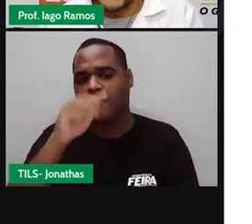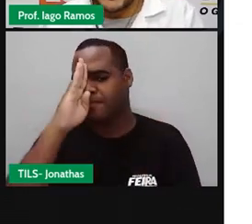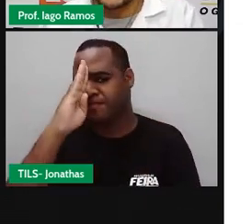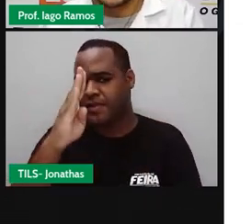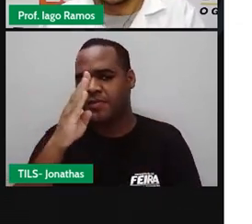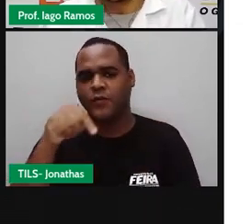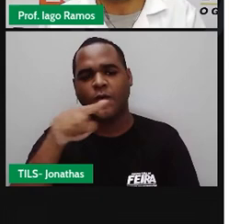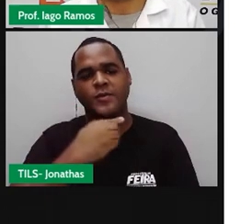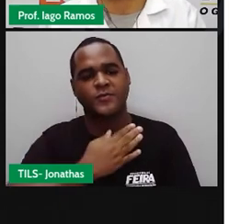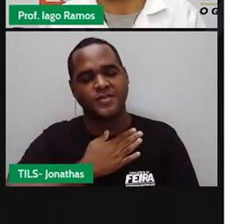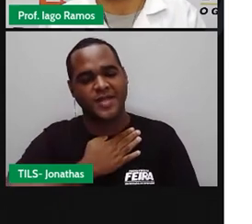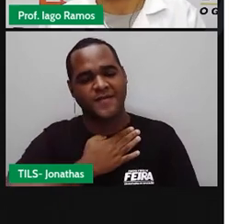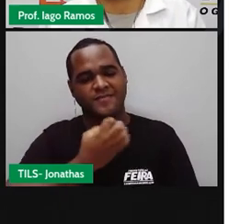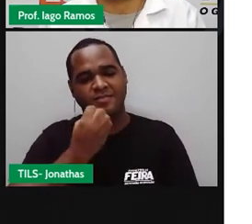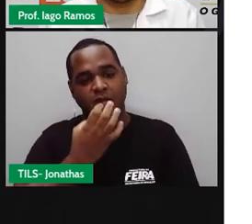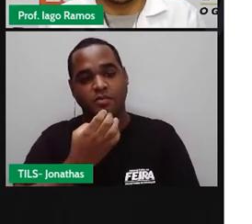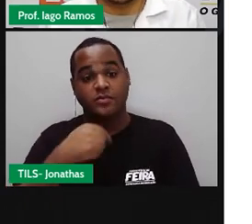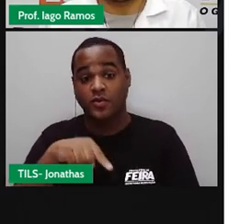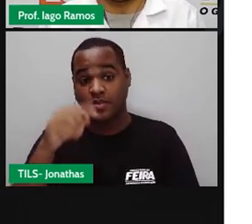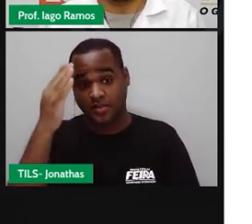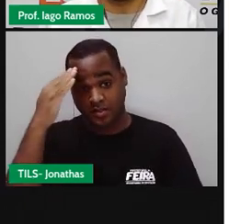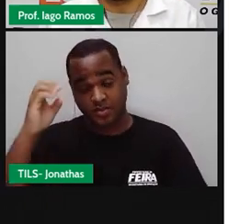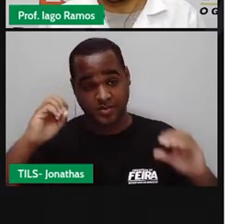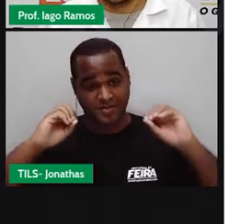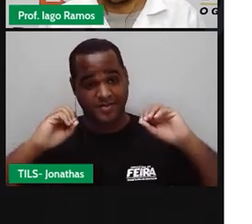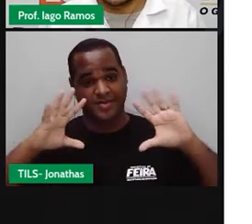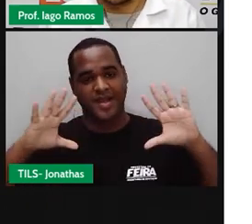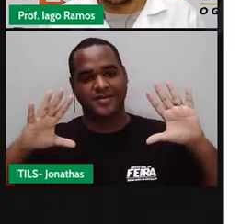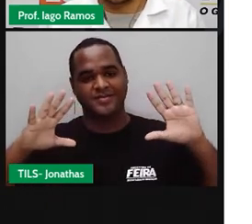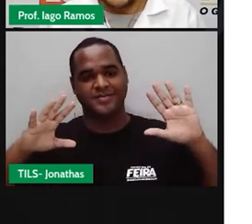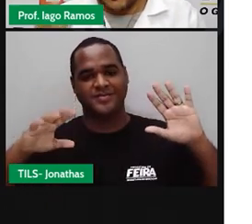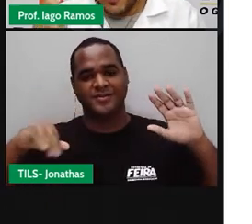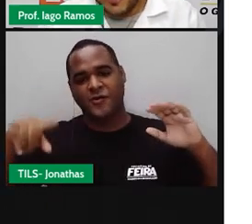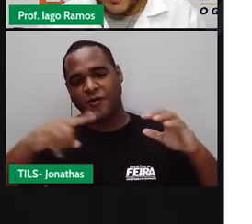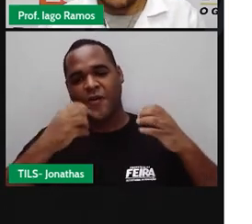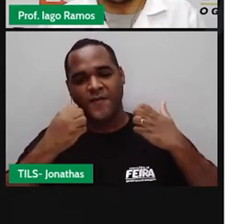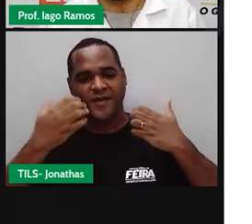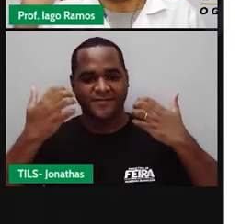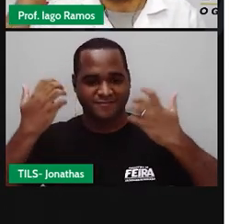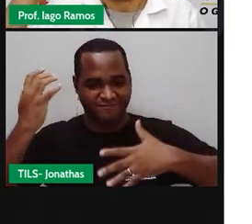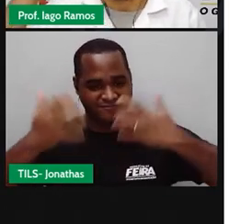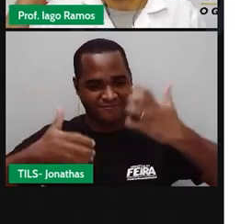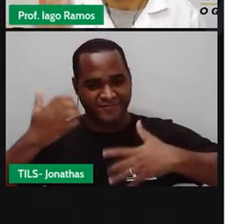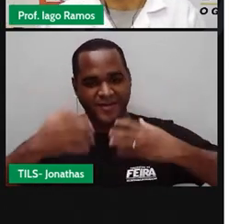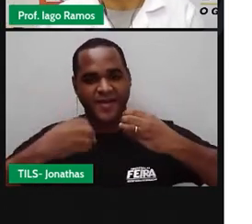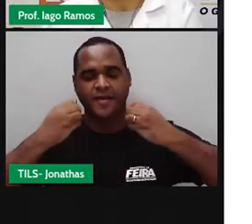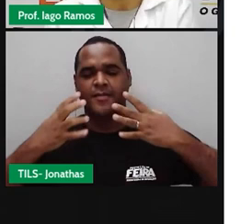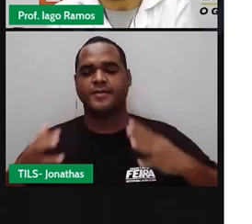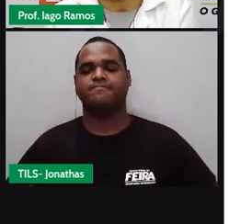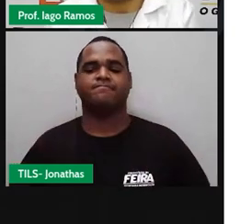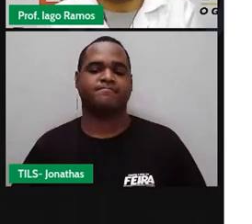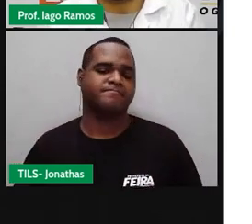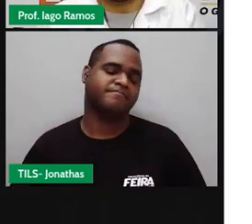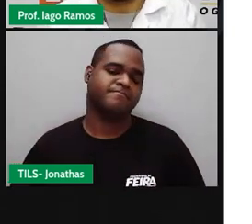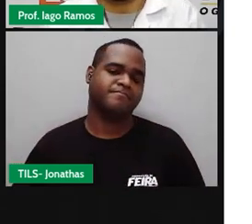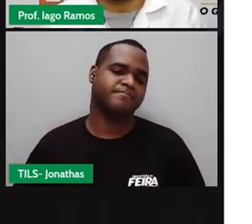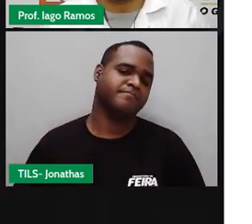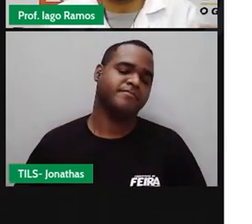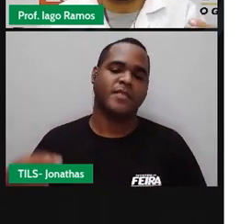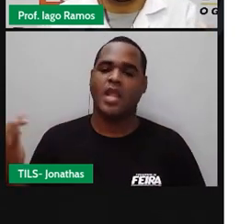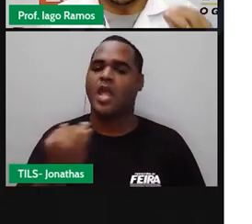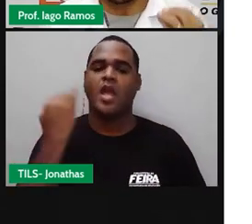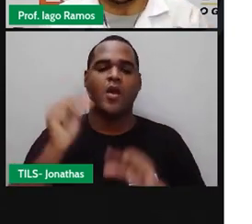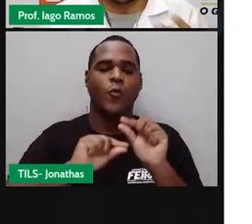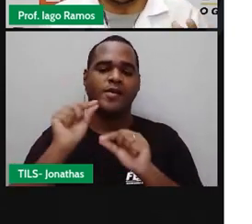além de ter gostado, que tenha entendido as coisas que a gente trouxe aqui para essa nossa aula, tá bom? o que é foi importante para essa aula?